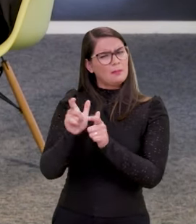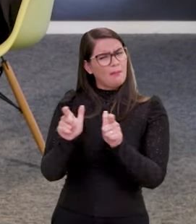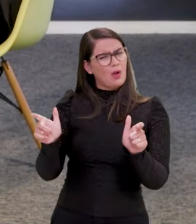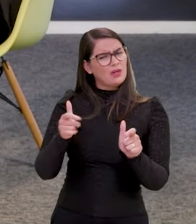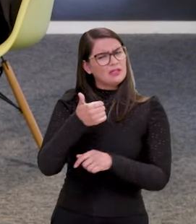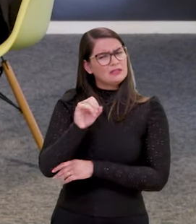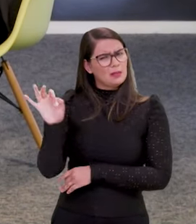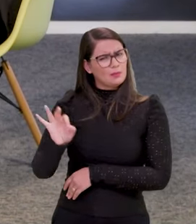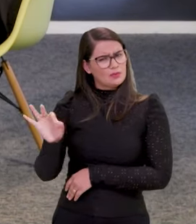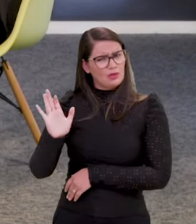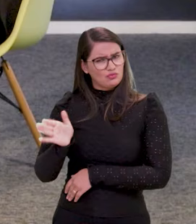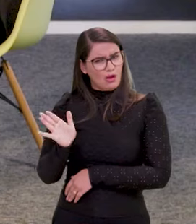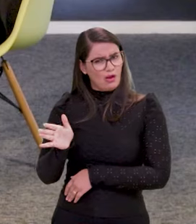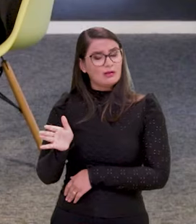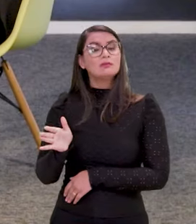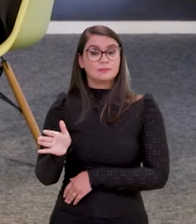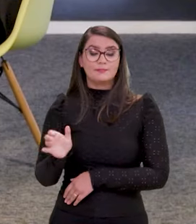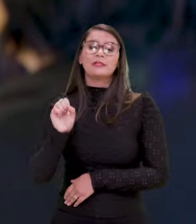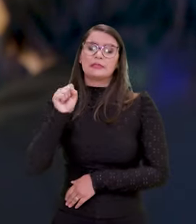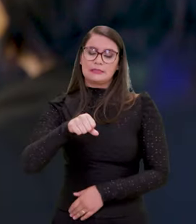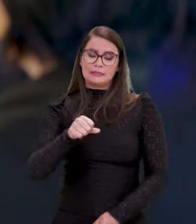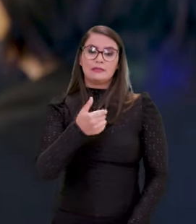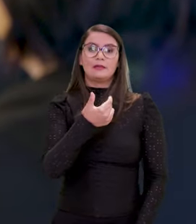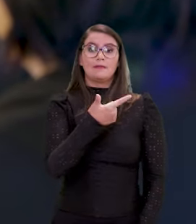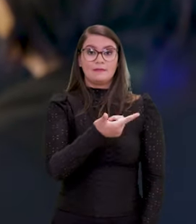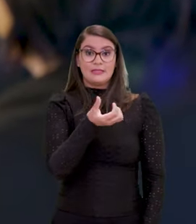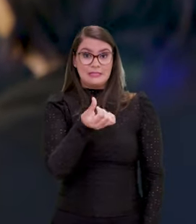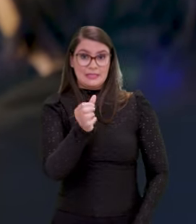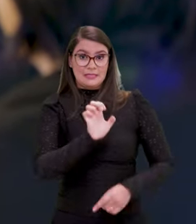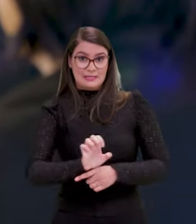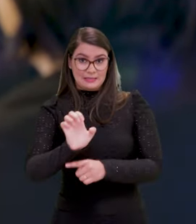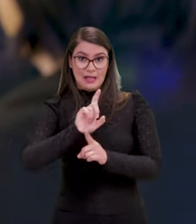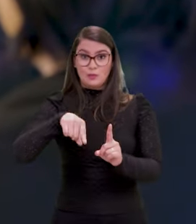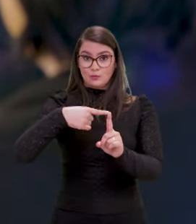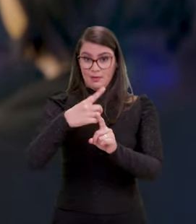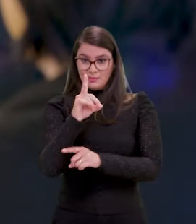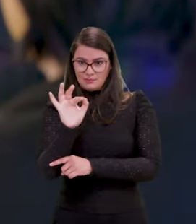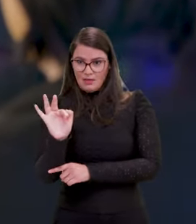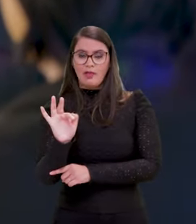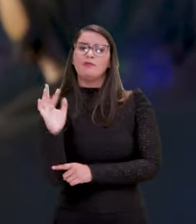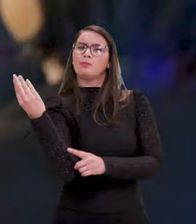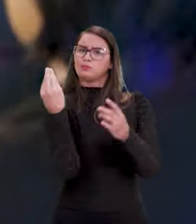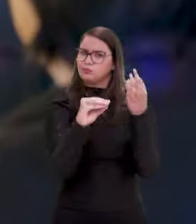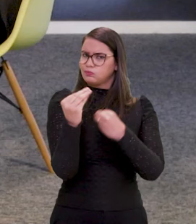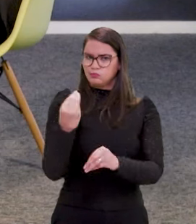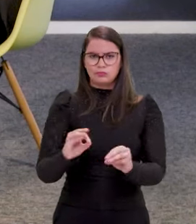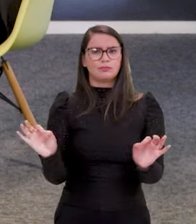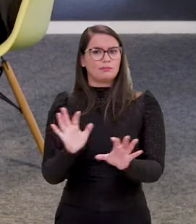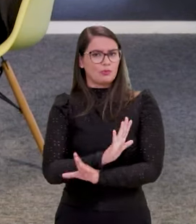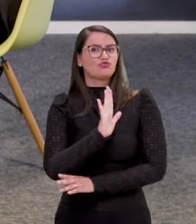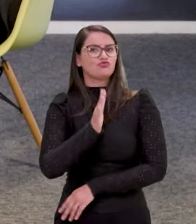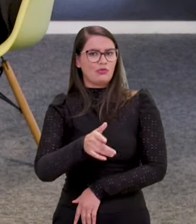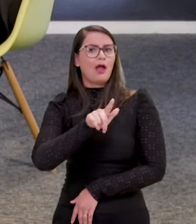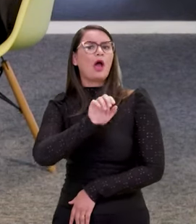já a maioria, 100%, não sei se já chegou a 100%. 27% dos 27 estados, 26 estados do Distrito Federal já estão na